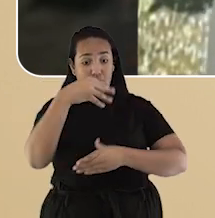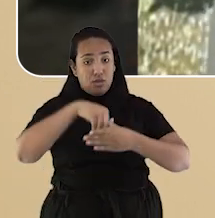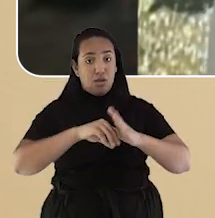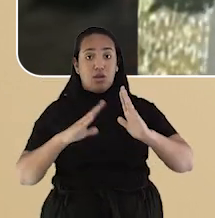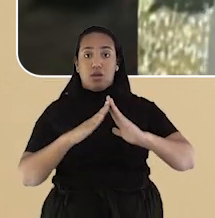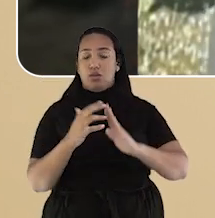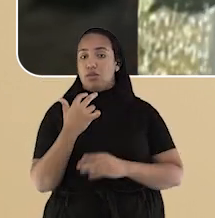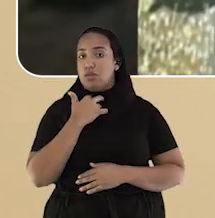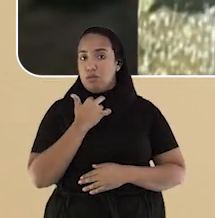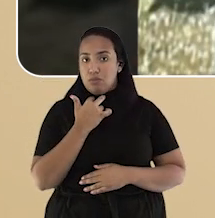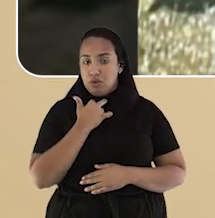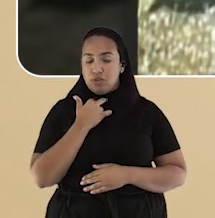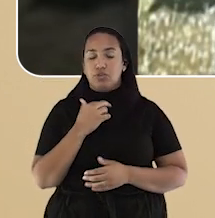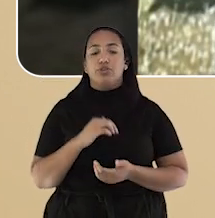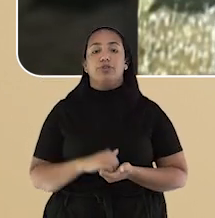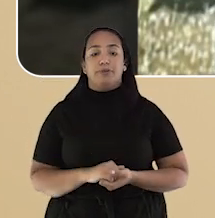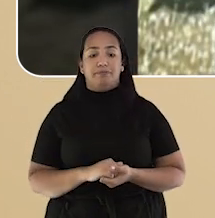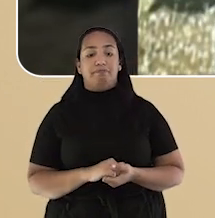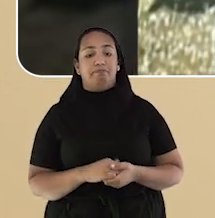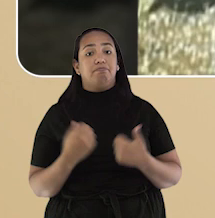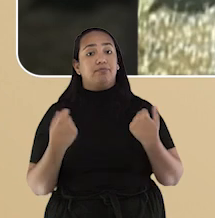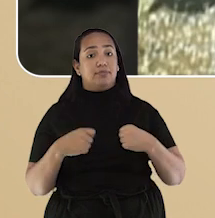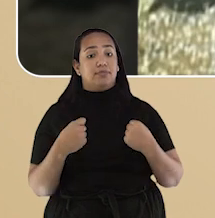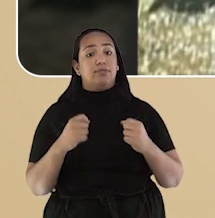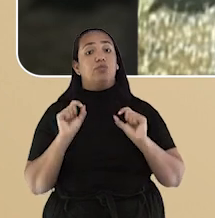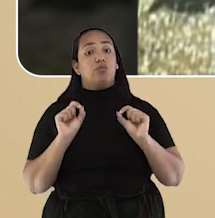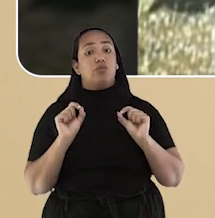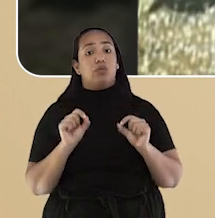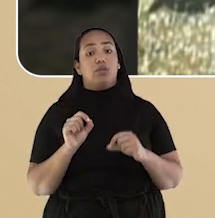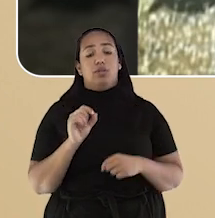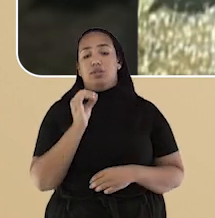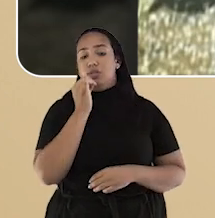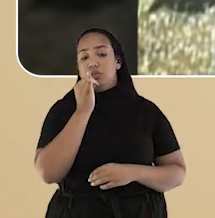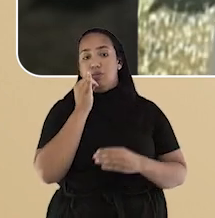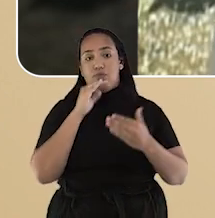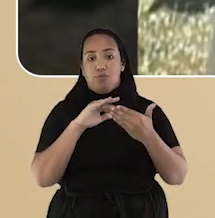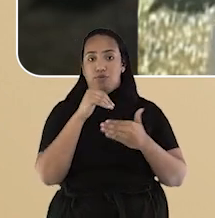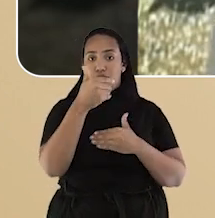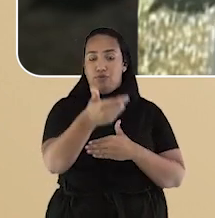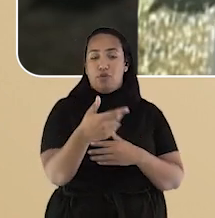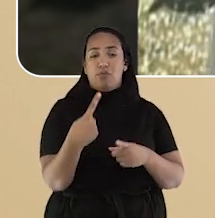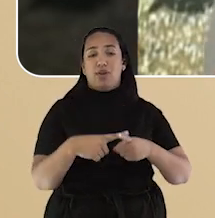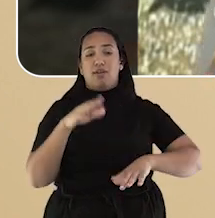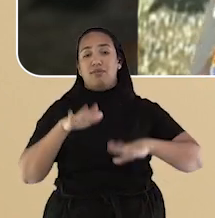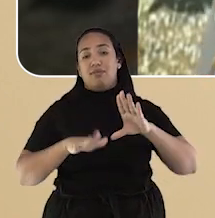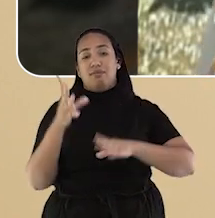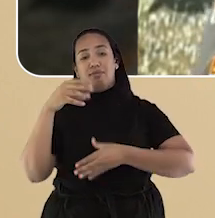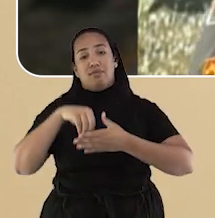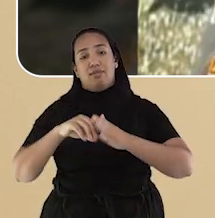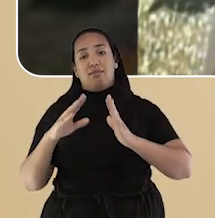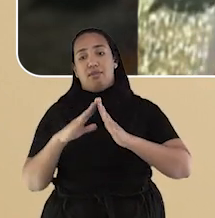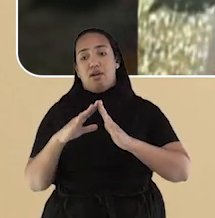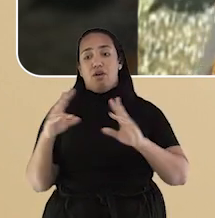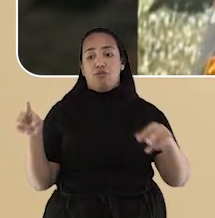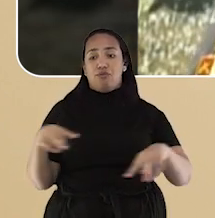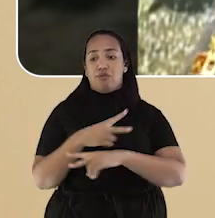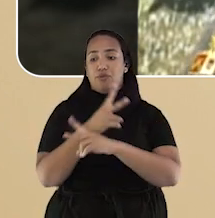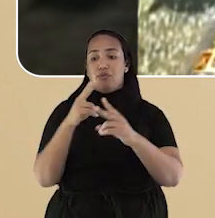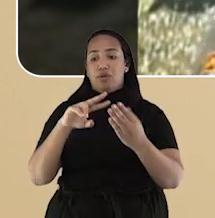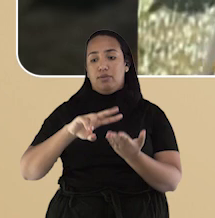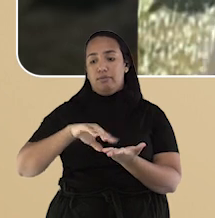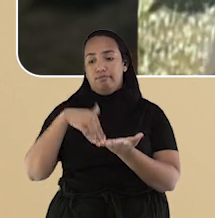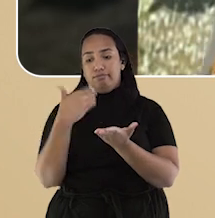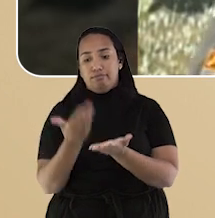residência ou de edificações, colocarem sempre do lado externo, isso, de repente, esbarra no imóvel, tem um vento, aquela vela cai,